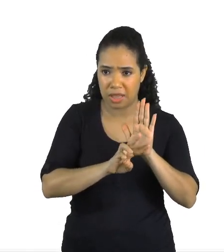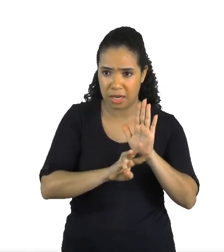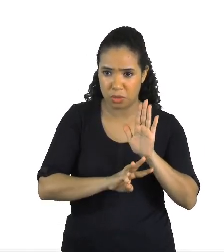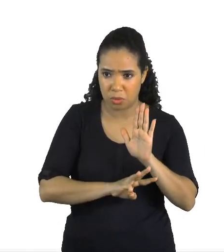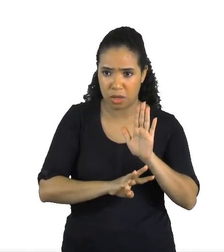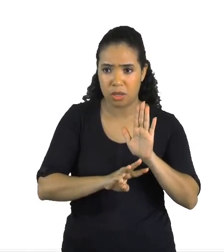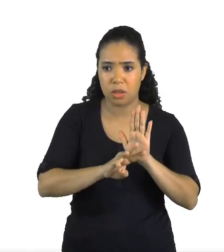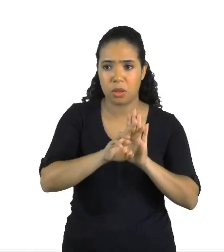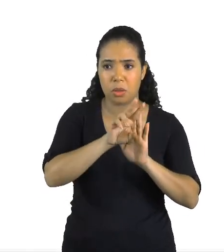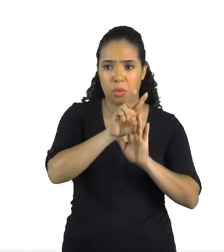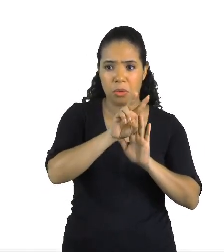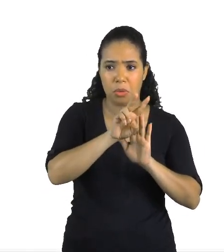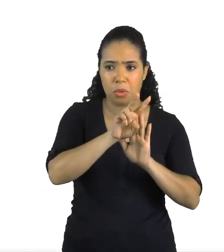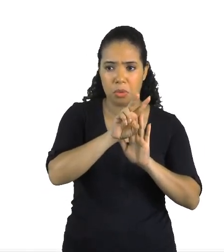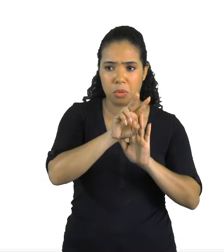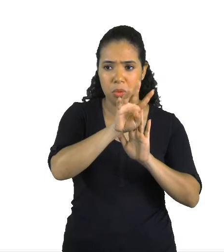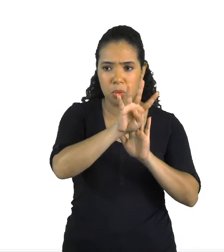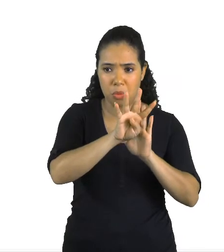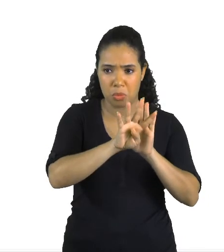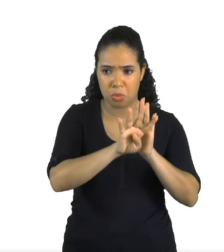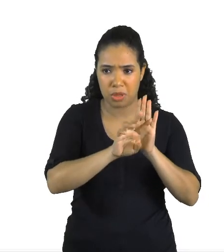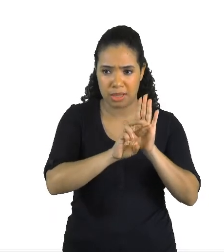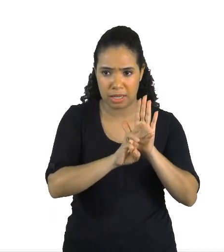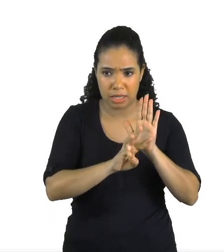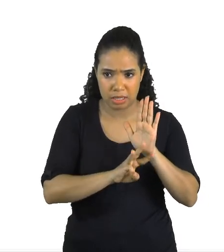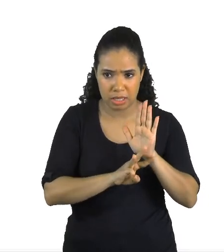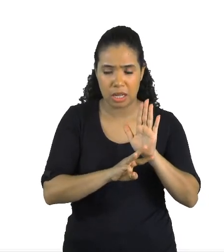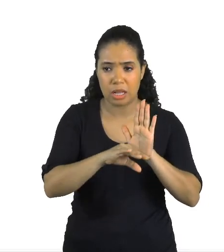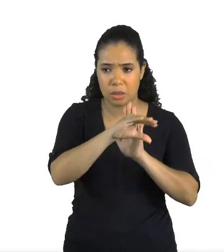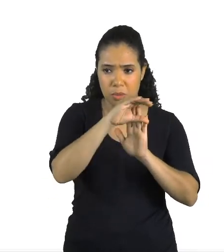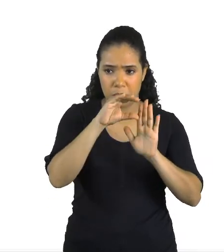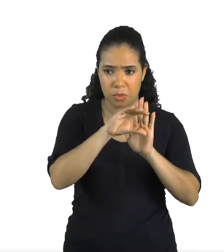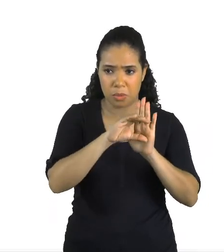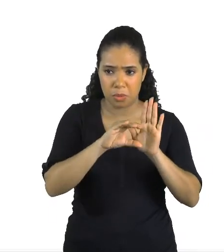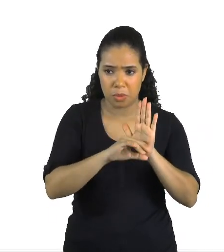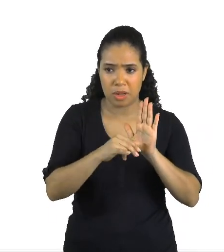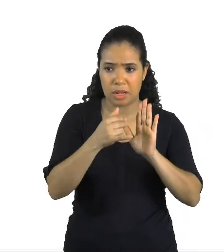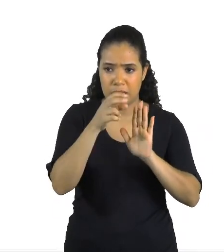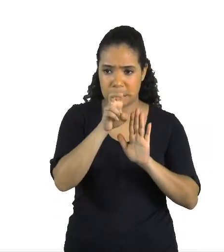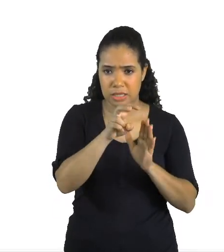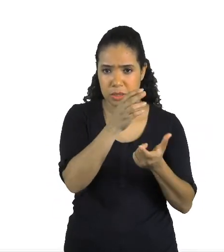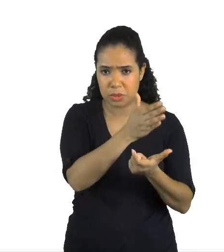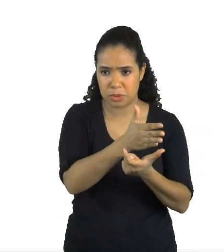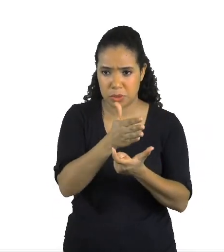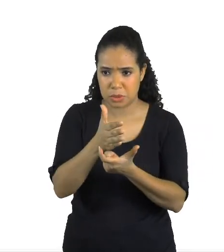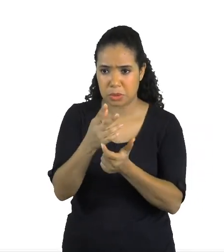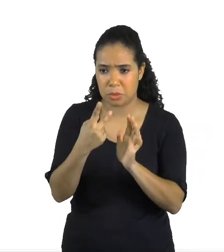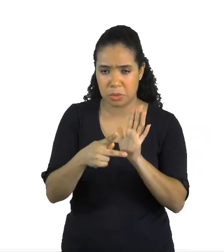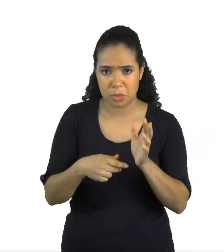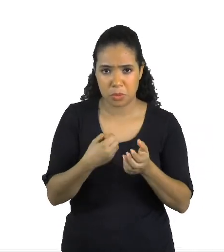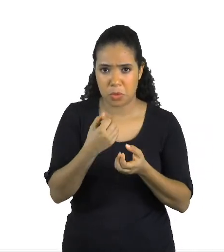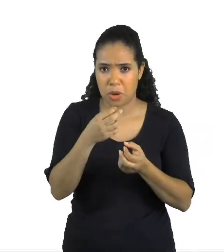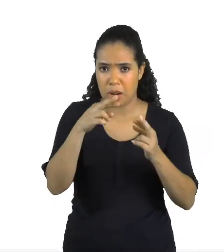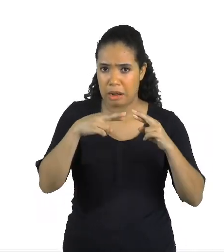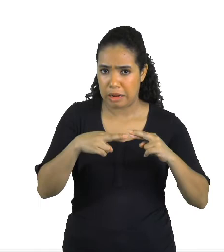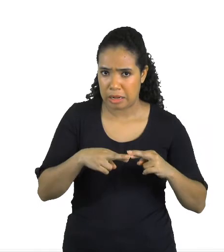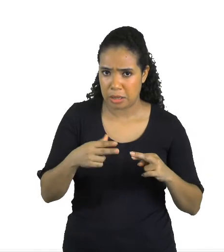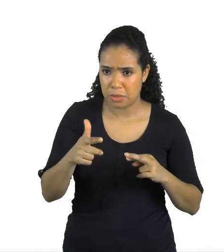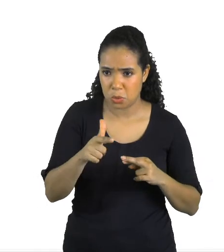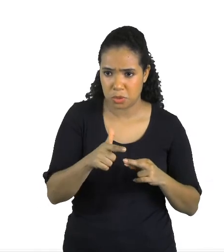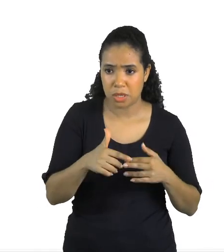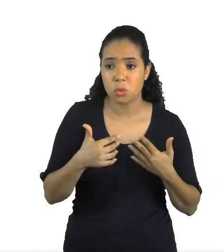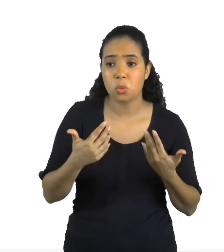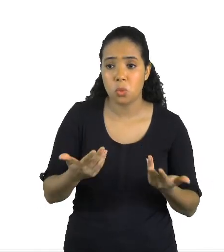quartetos ou dois tercetos? Seus versos apresentam cinco sílabas poéticas, não contém rimas. Então,